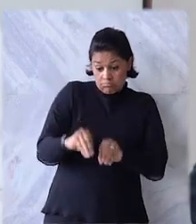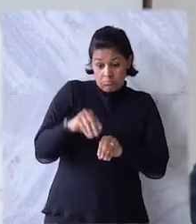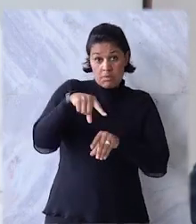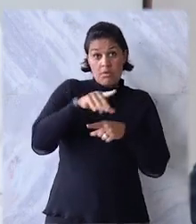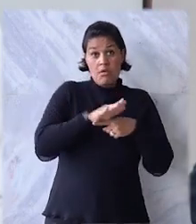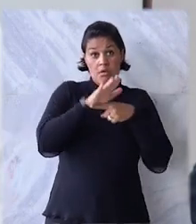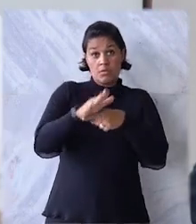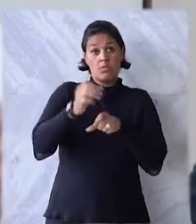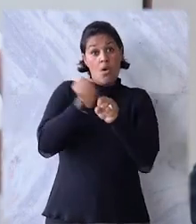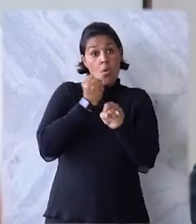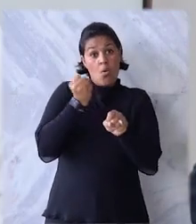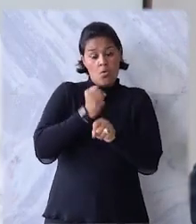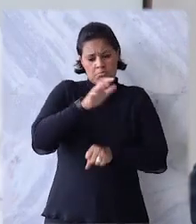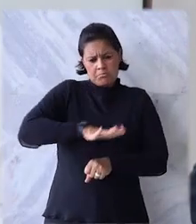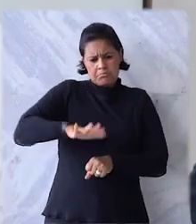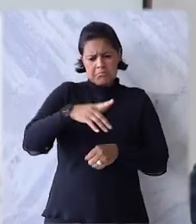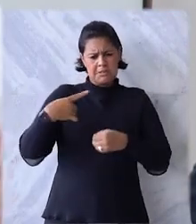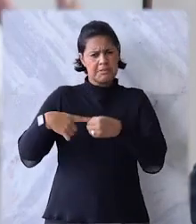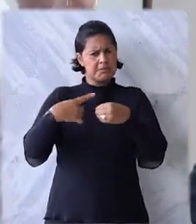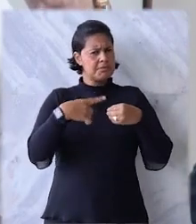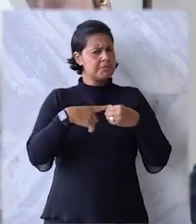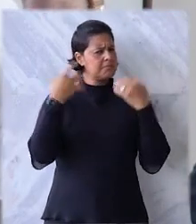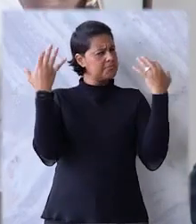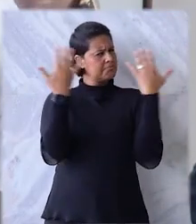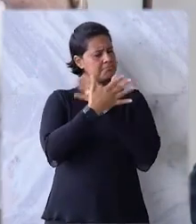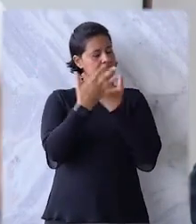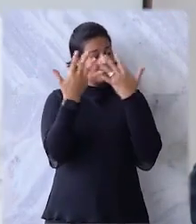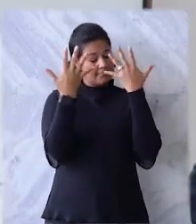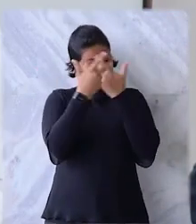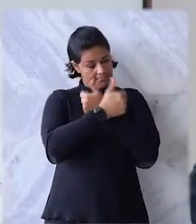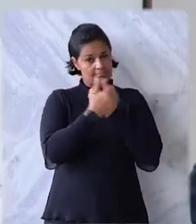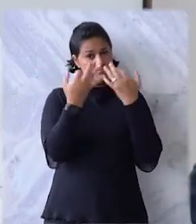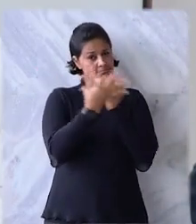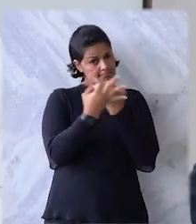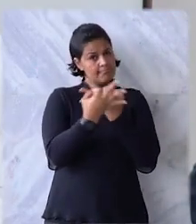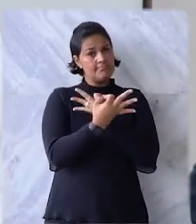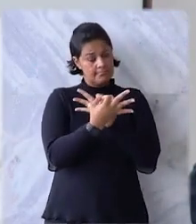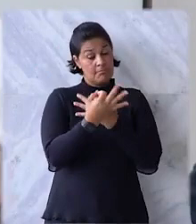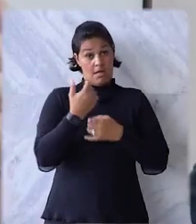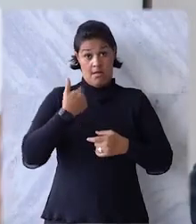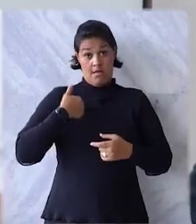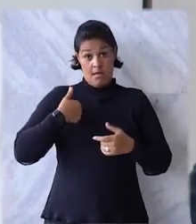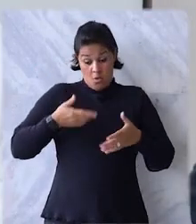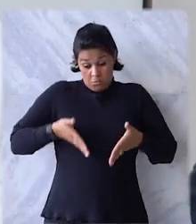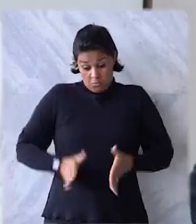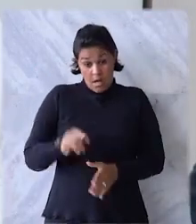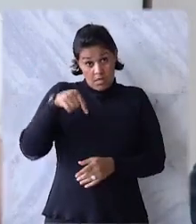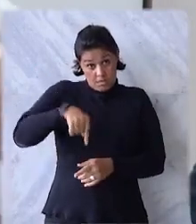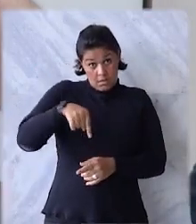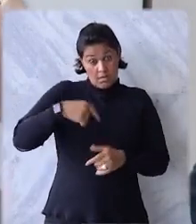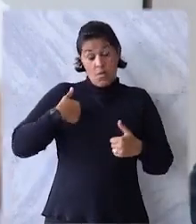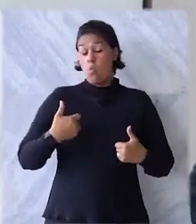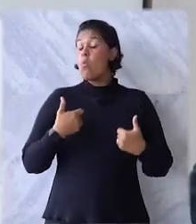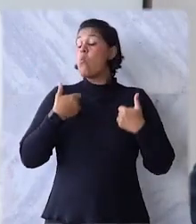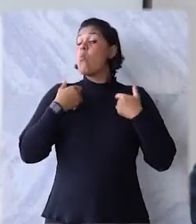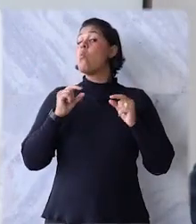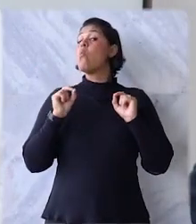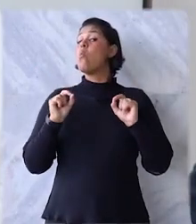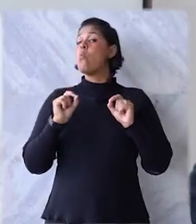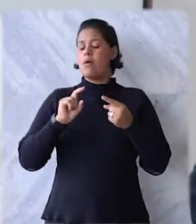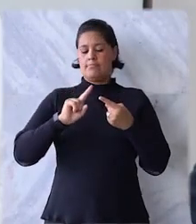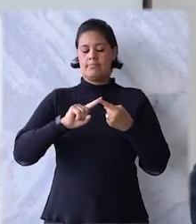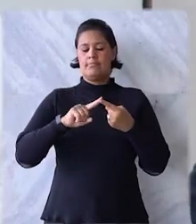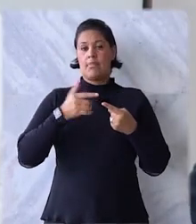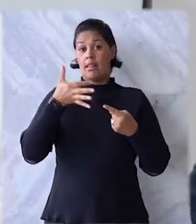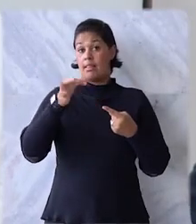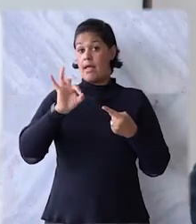essa cidade maravilhosa, encantadora e eu como nascido nessa cidade carrego vários opos, o primeiro de ter nascido em